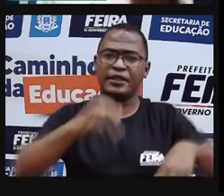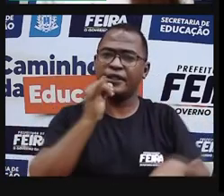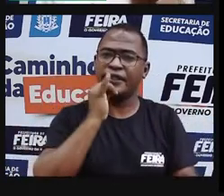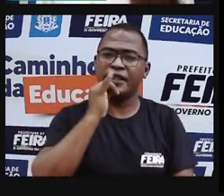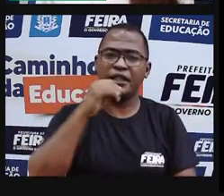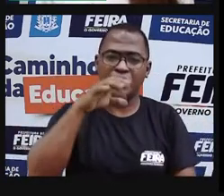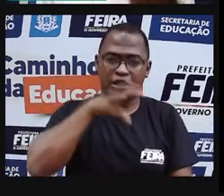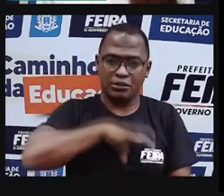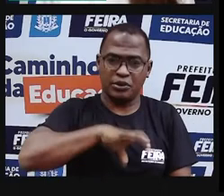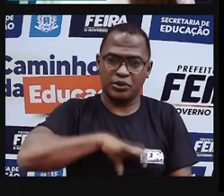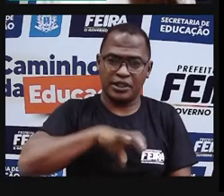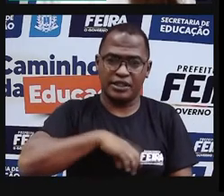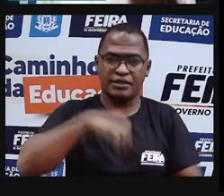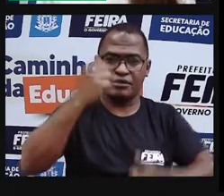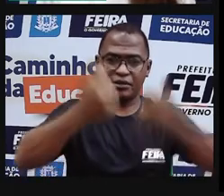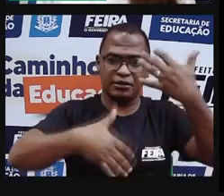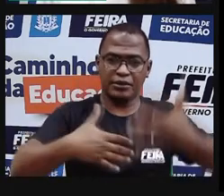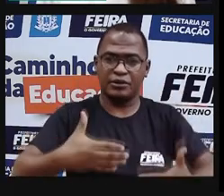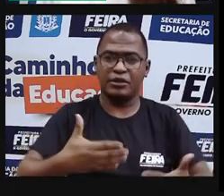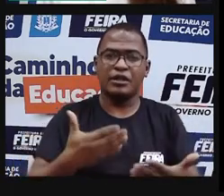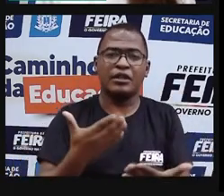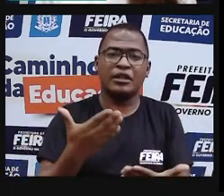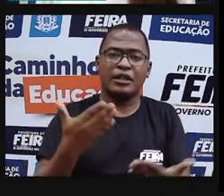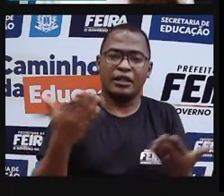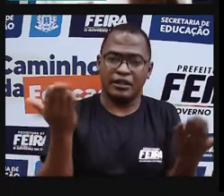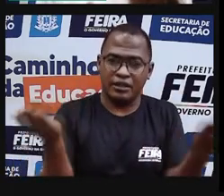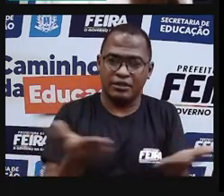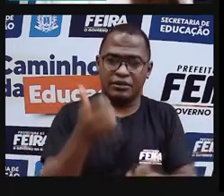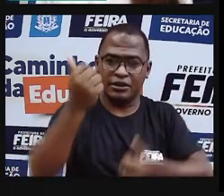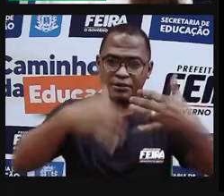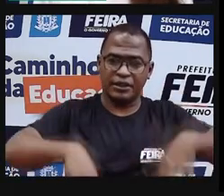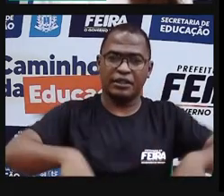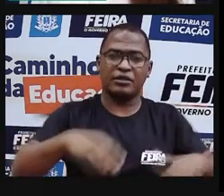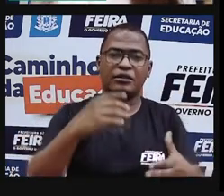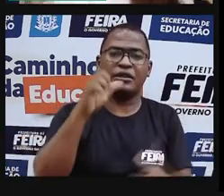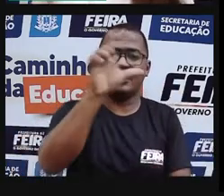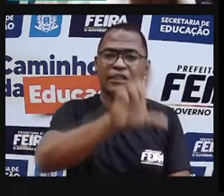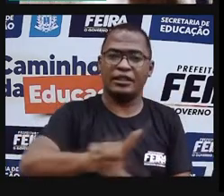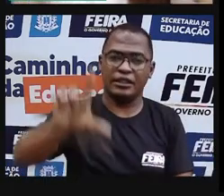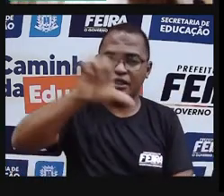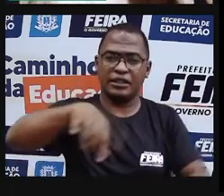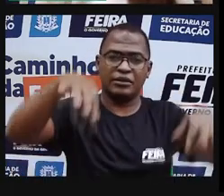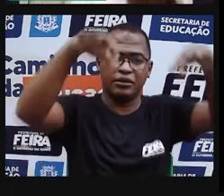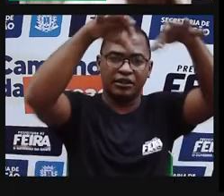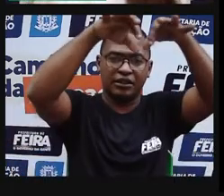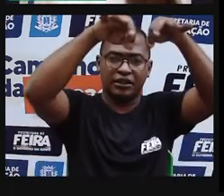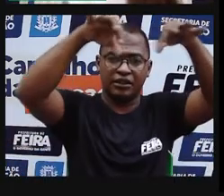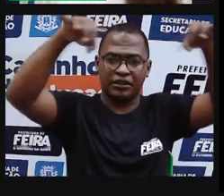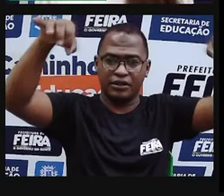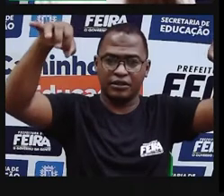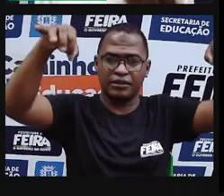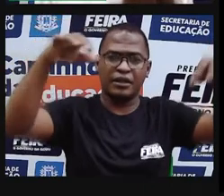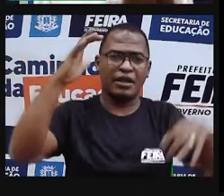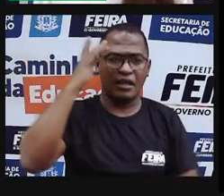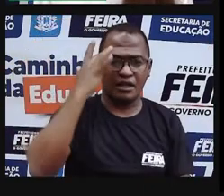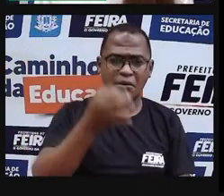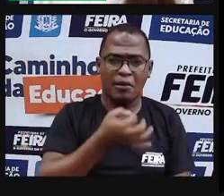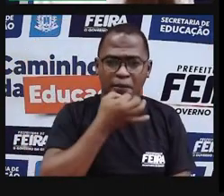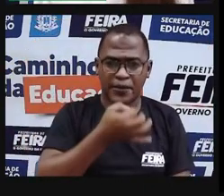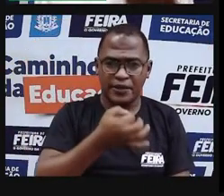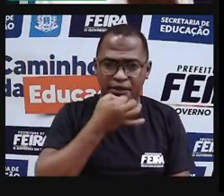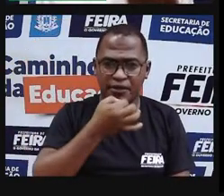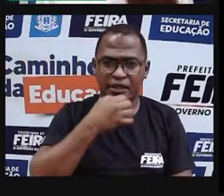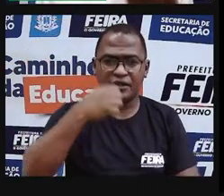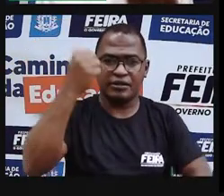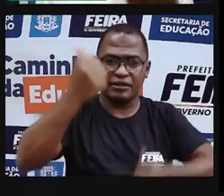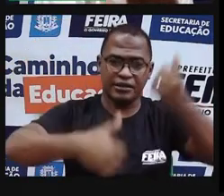literatura de cordel, certo? Então, eu acho que vocês têm mais ou menos uma ideia do que é